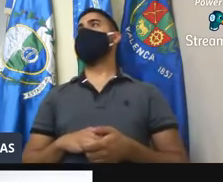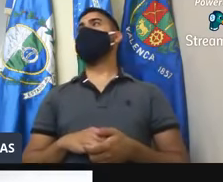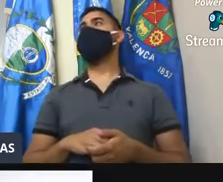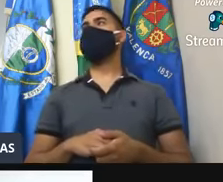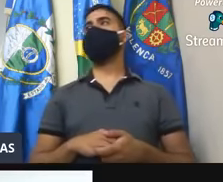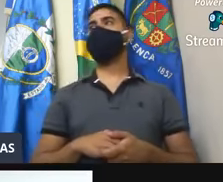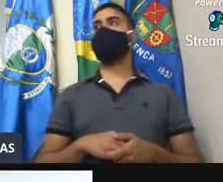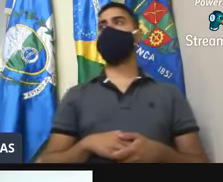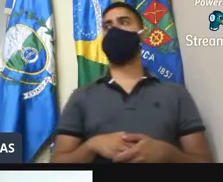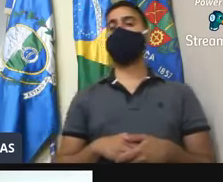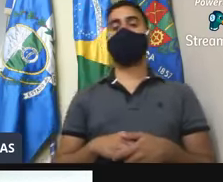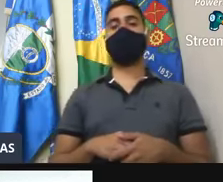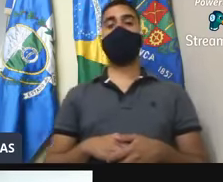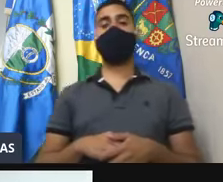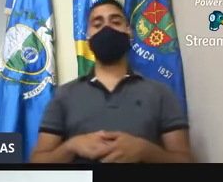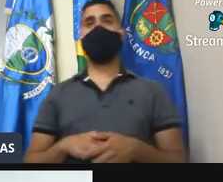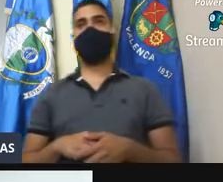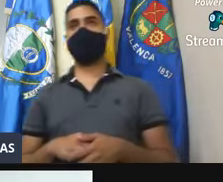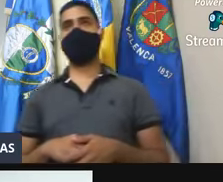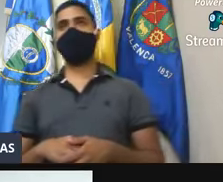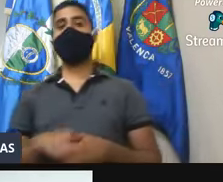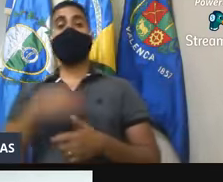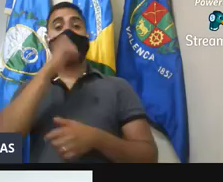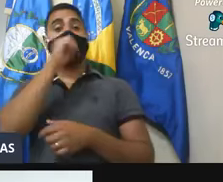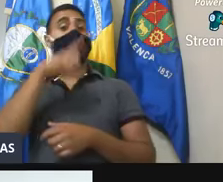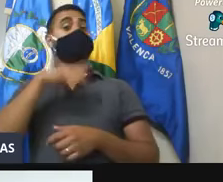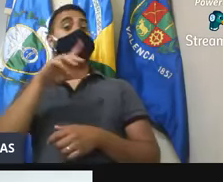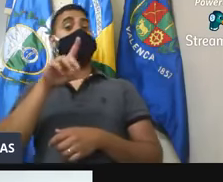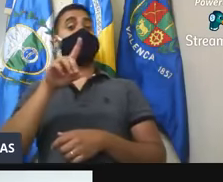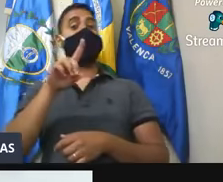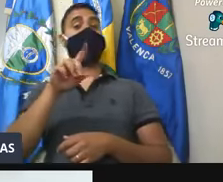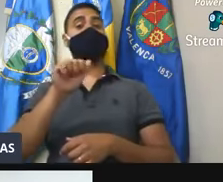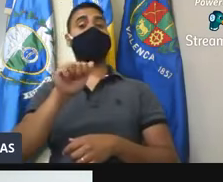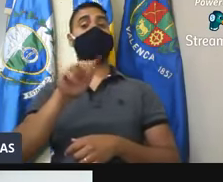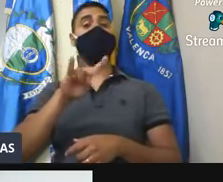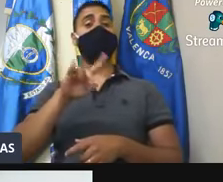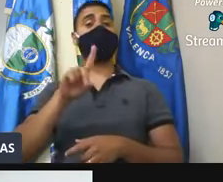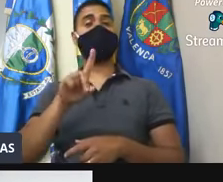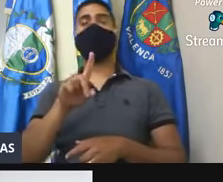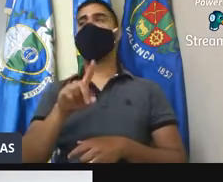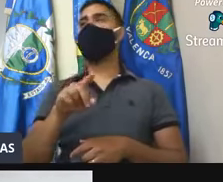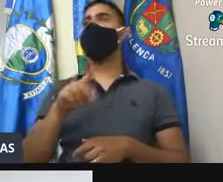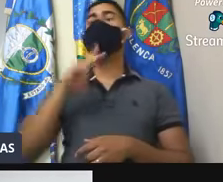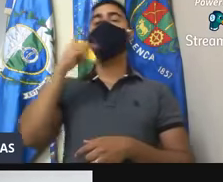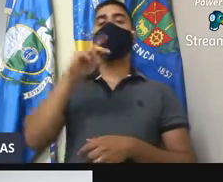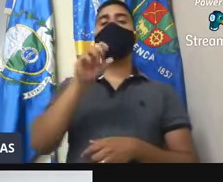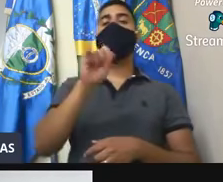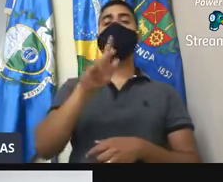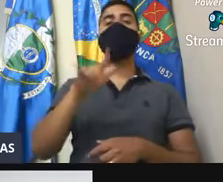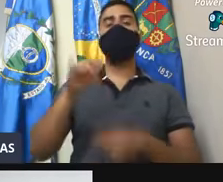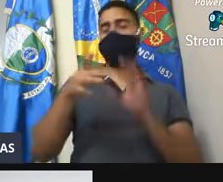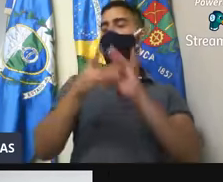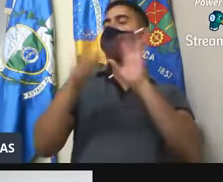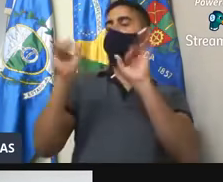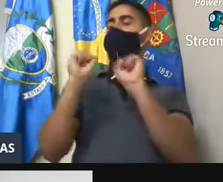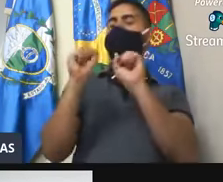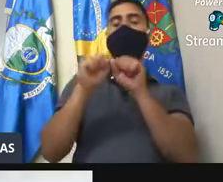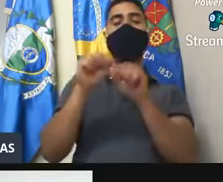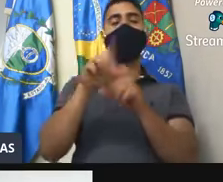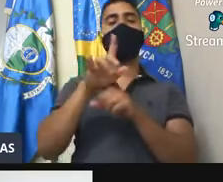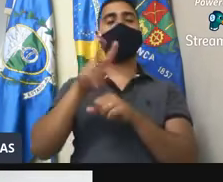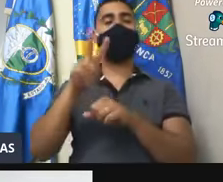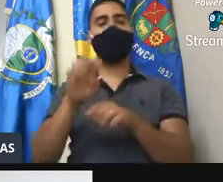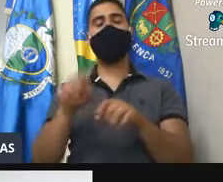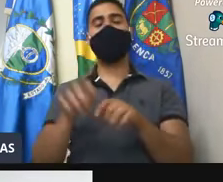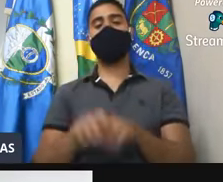Na segunda e na sexta. Então, sábado é a vaga do David. Sábado é do David. Então, o vereador Silvio deixou. Sexta-feira eu vou fazer a minha live a partir das 19